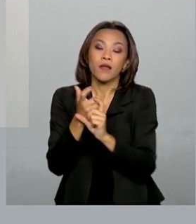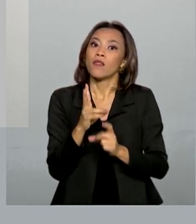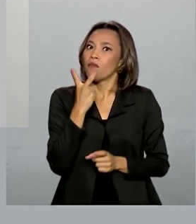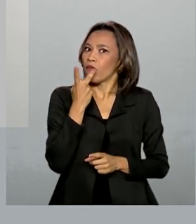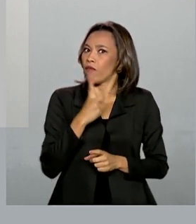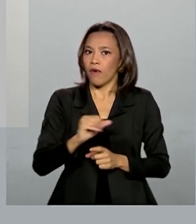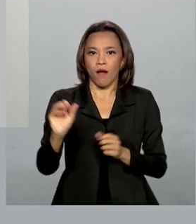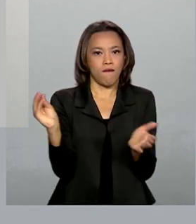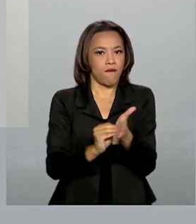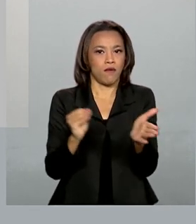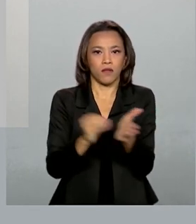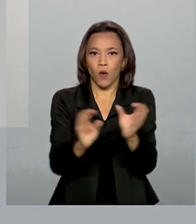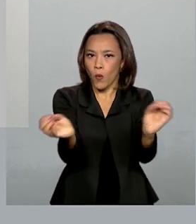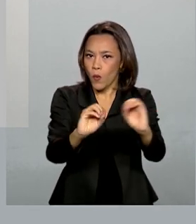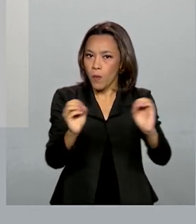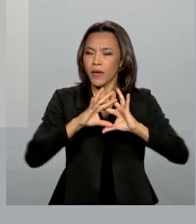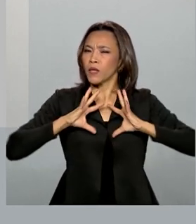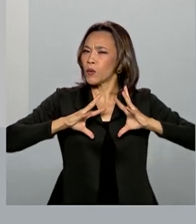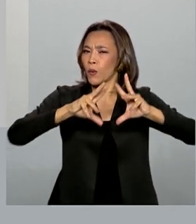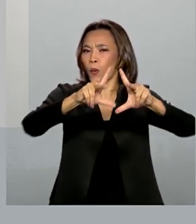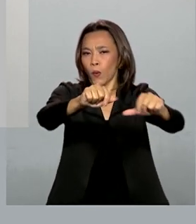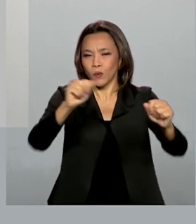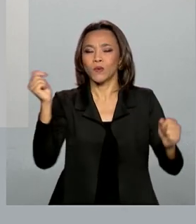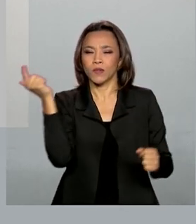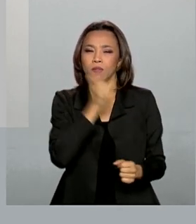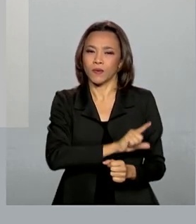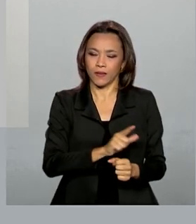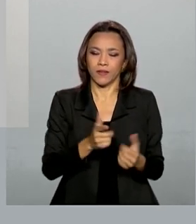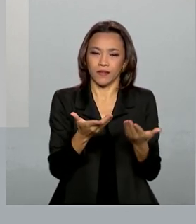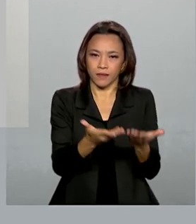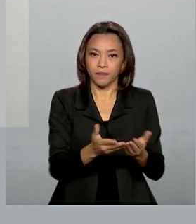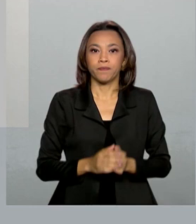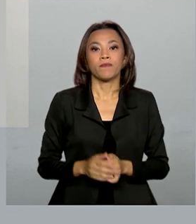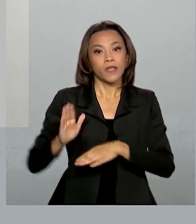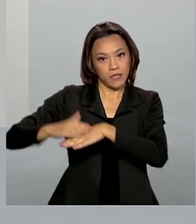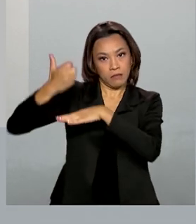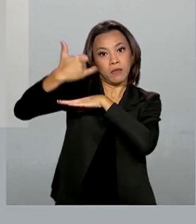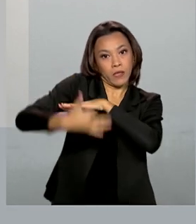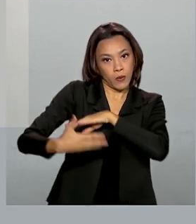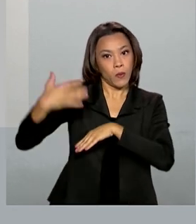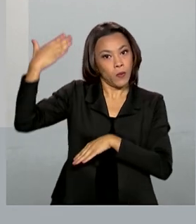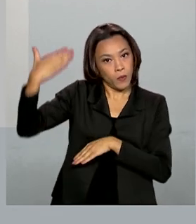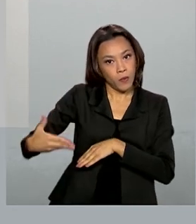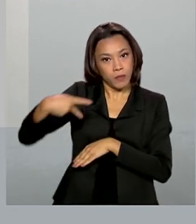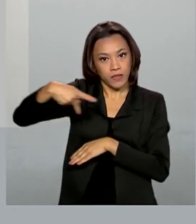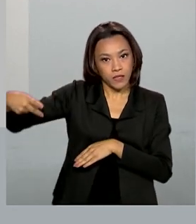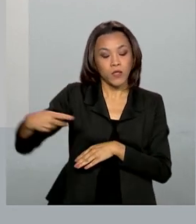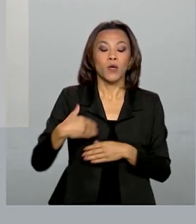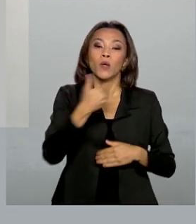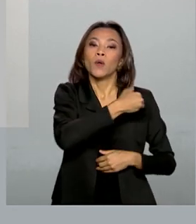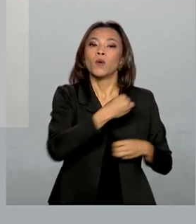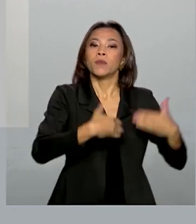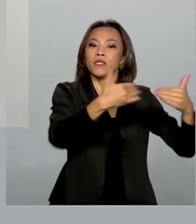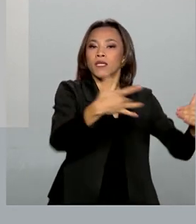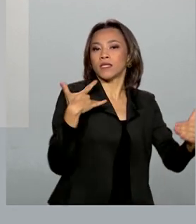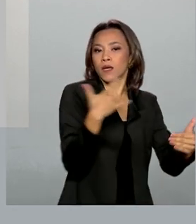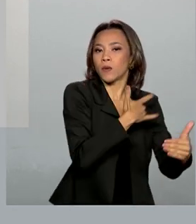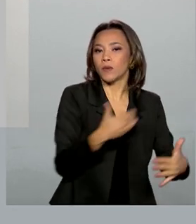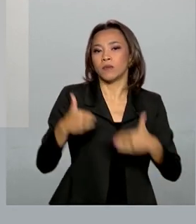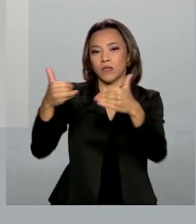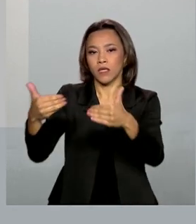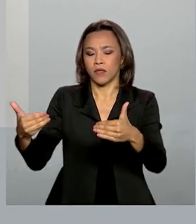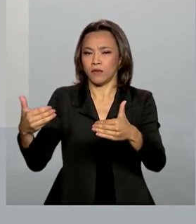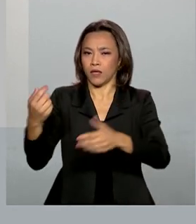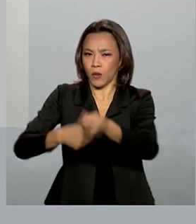vão faltar recursos para que todos sejam atendidos. Segundo o presidente, os Ministérios da Saúde e da Economia estão de